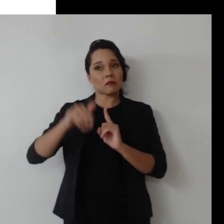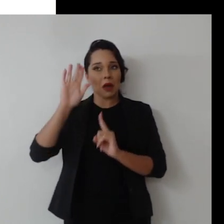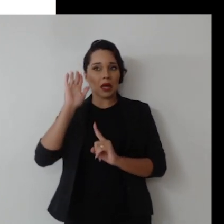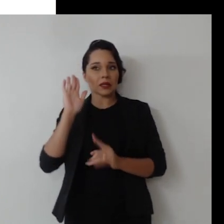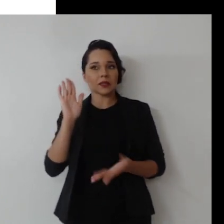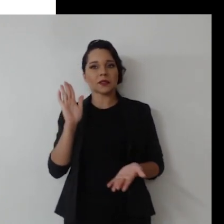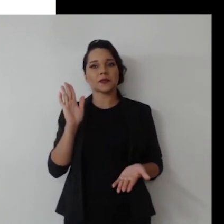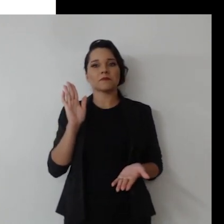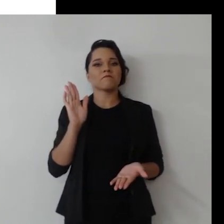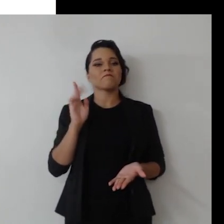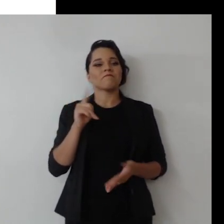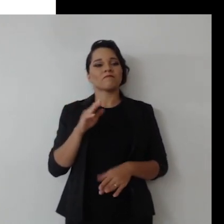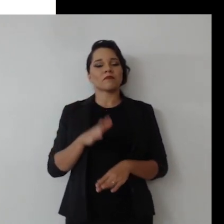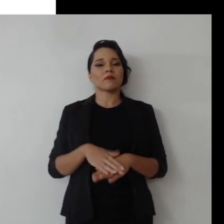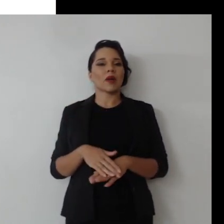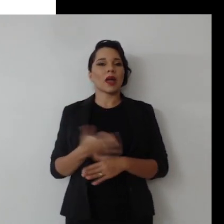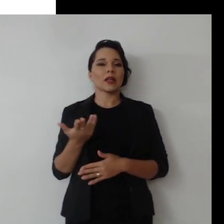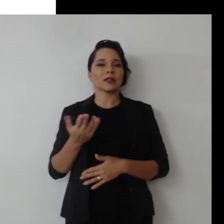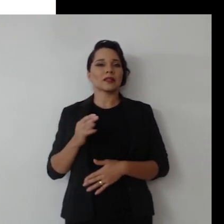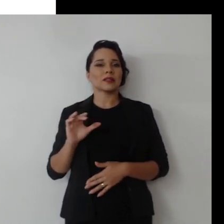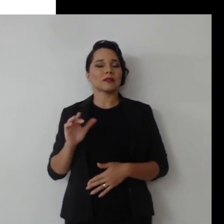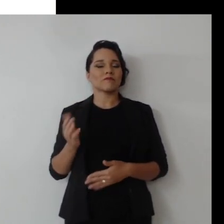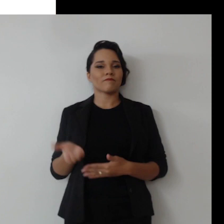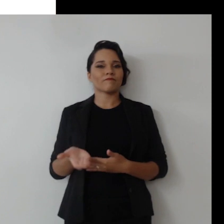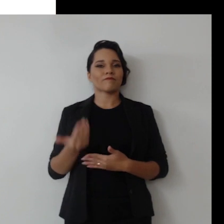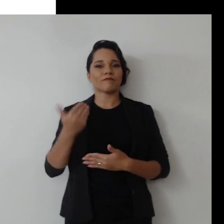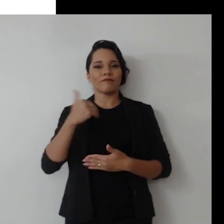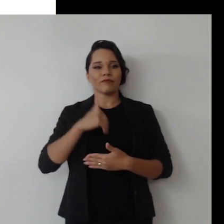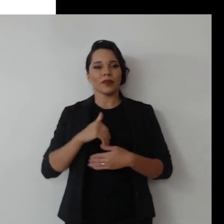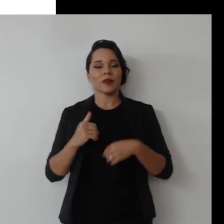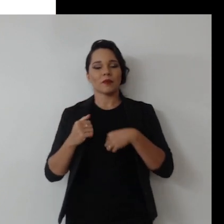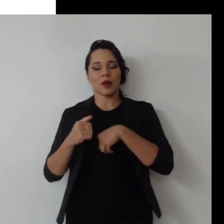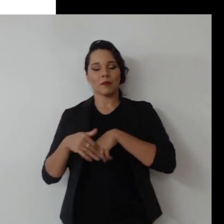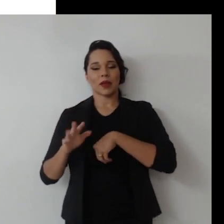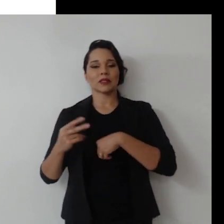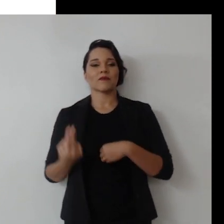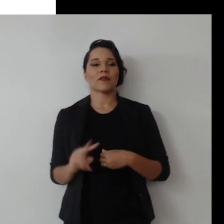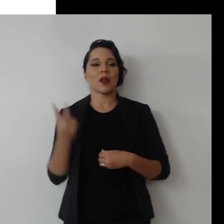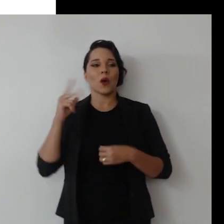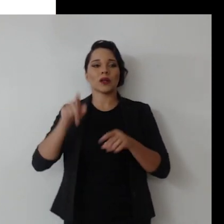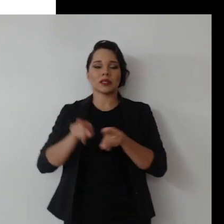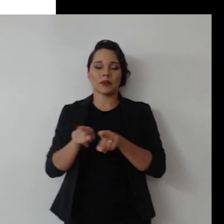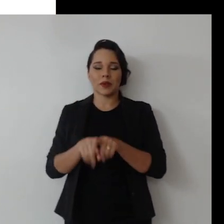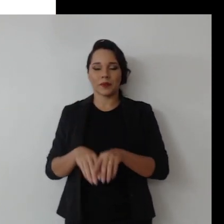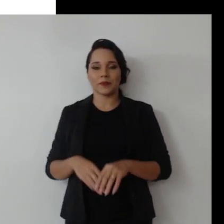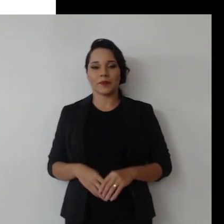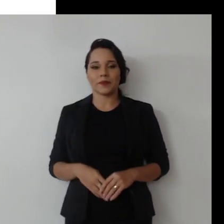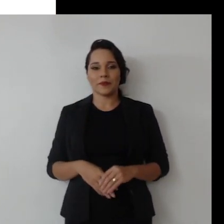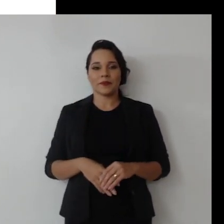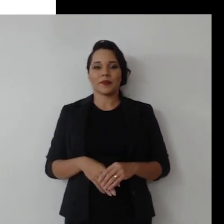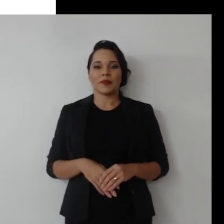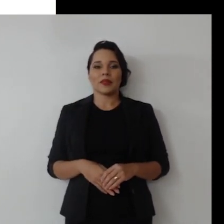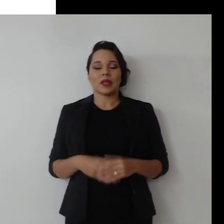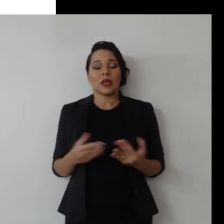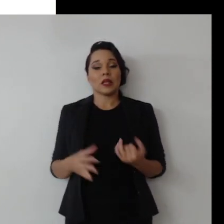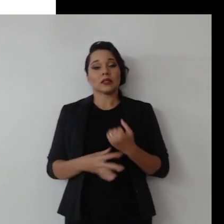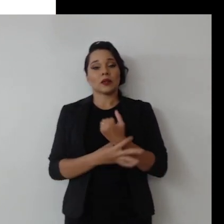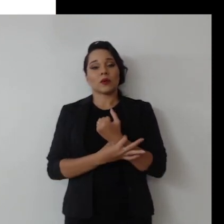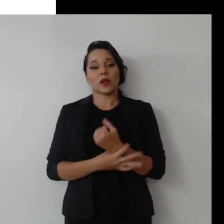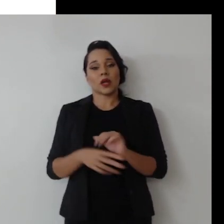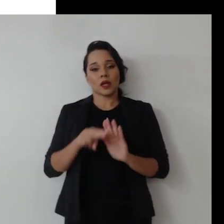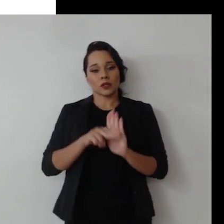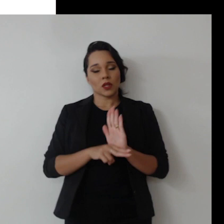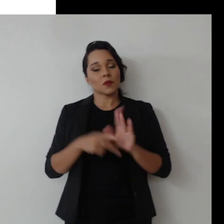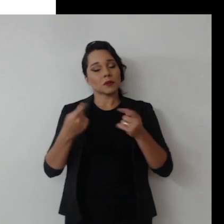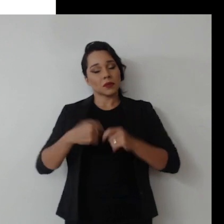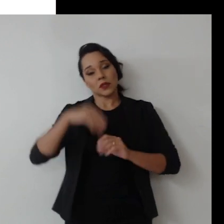mais lato-senso, está mais relacionada a valores também. E assegurar que